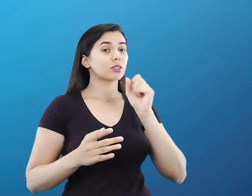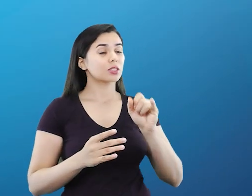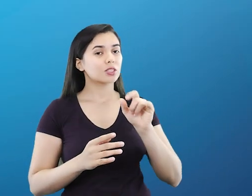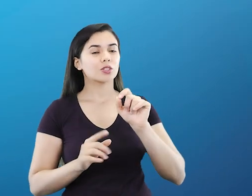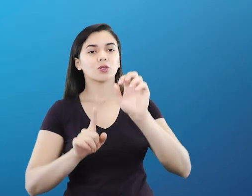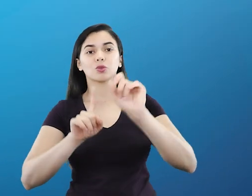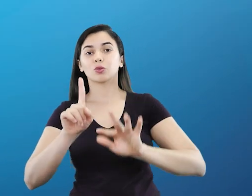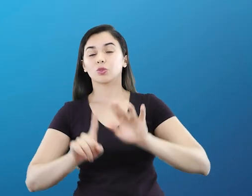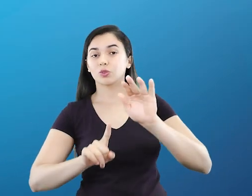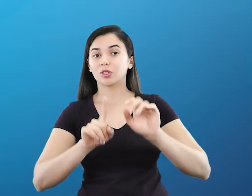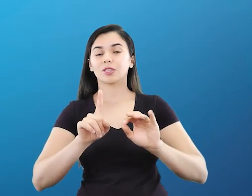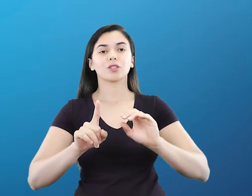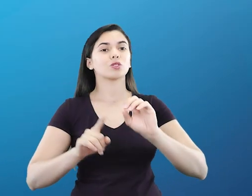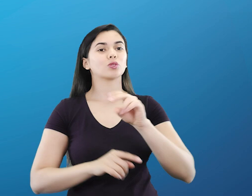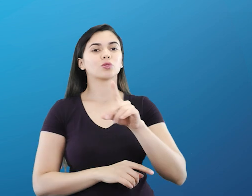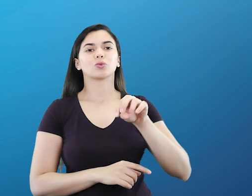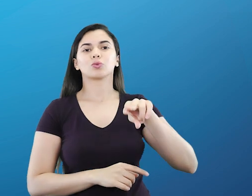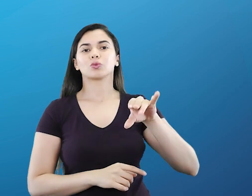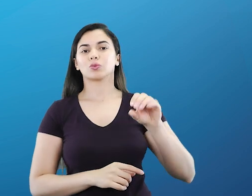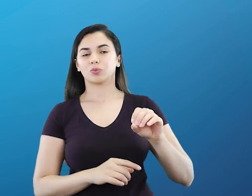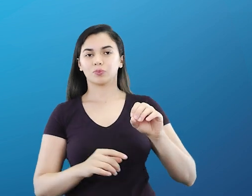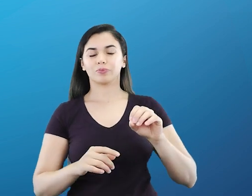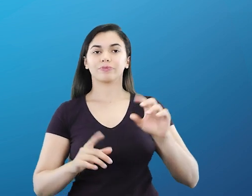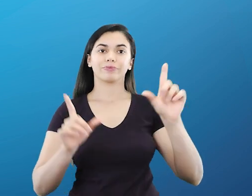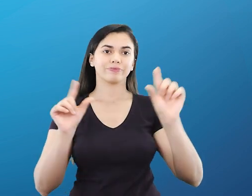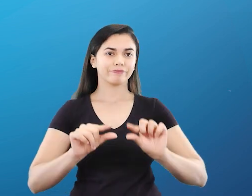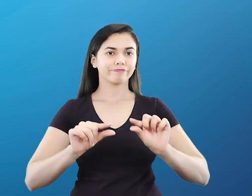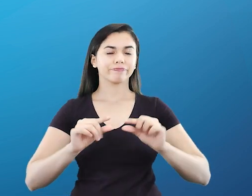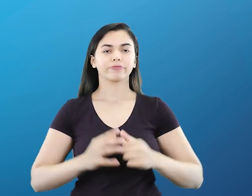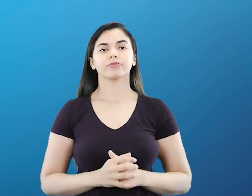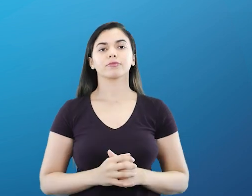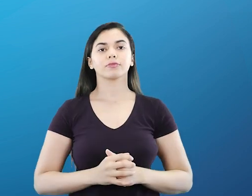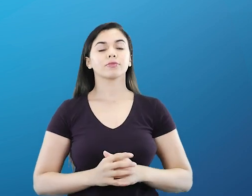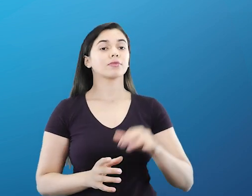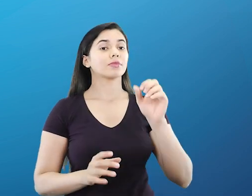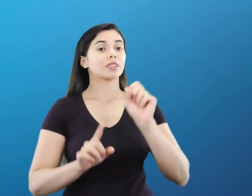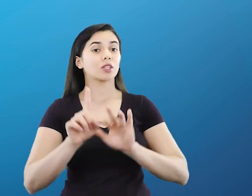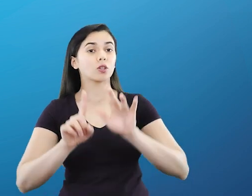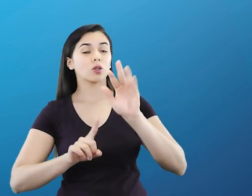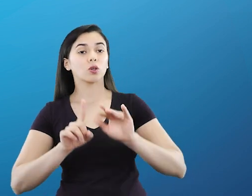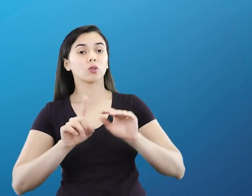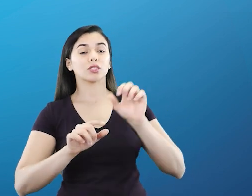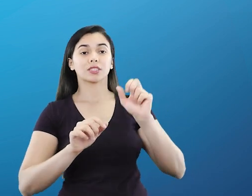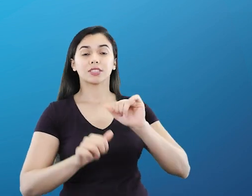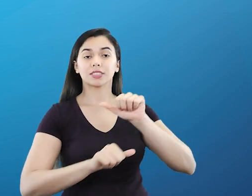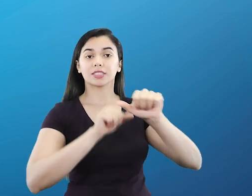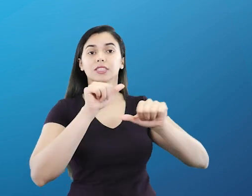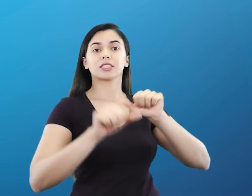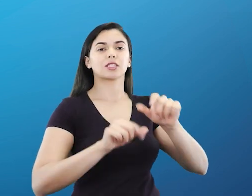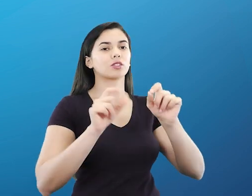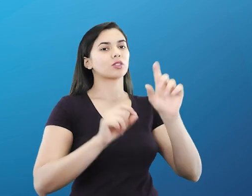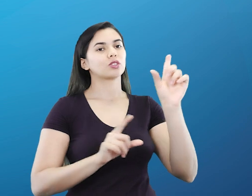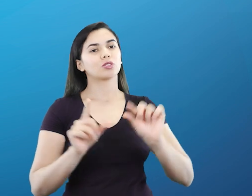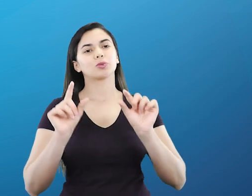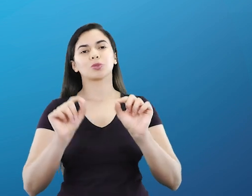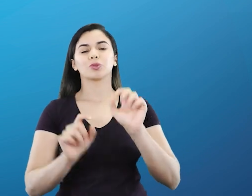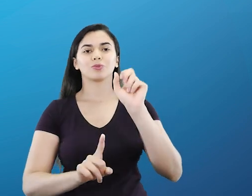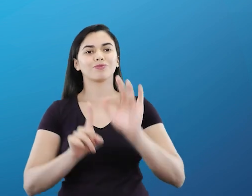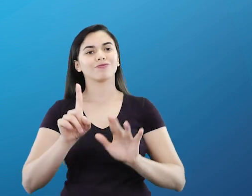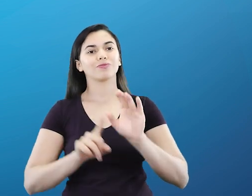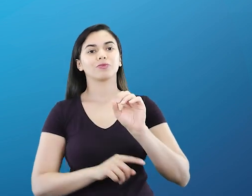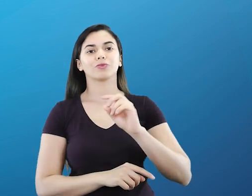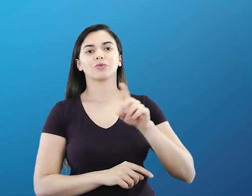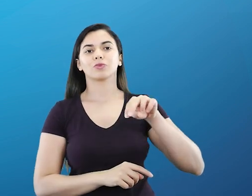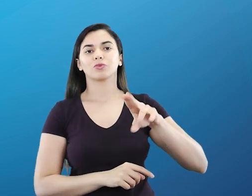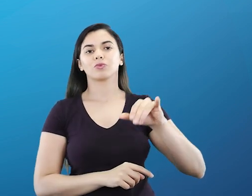diminuídos por essa reação. Gases que entram em contato com os raios UVA e com eles reagem e diminuem essa quantidade de gases de ozônio.